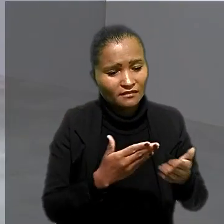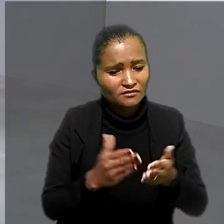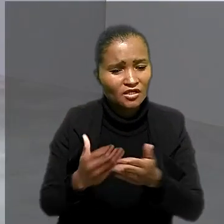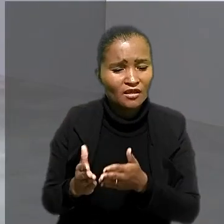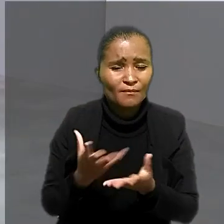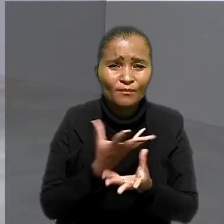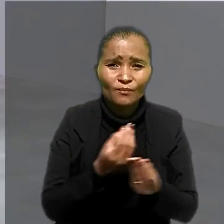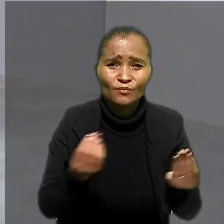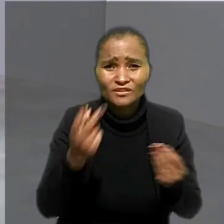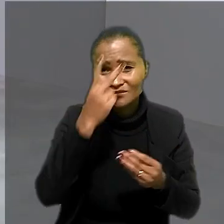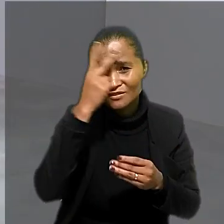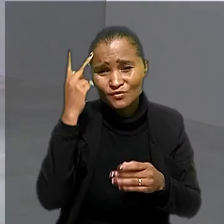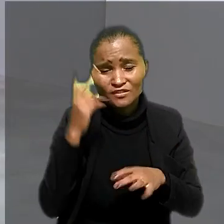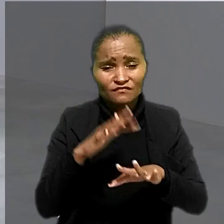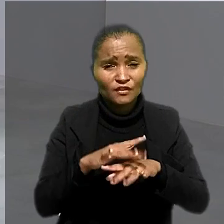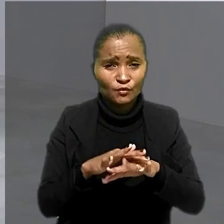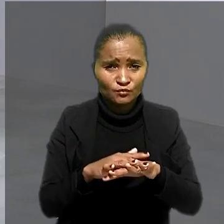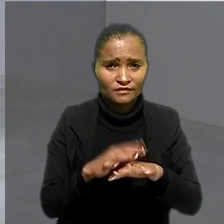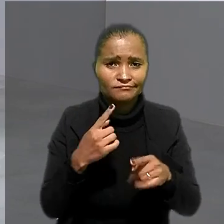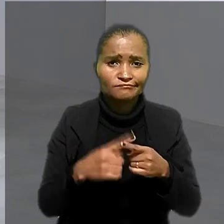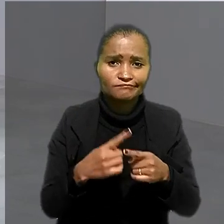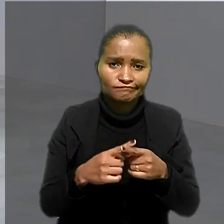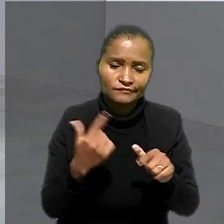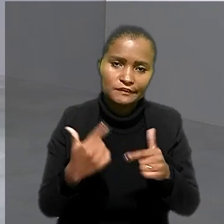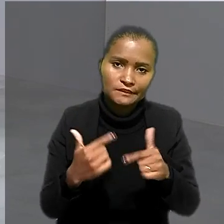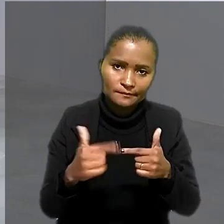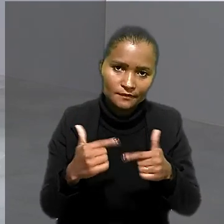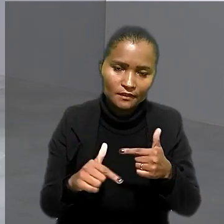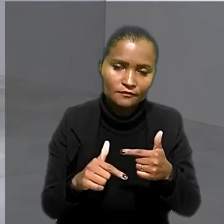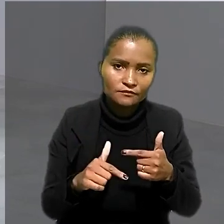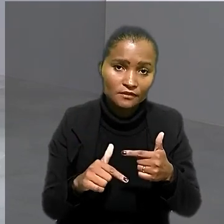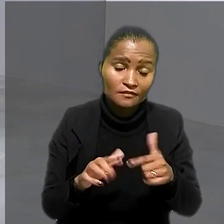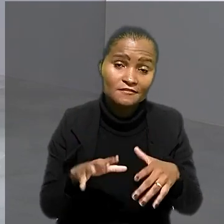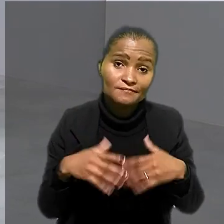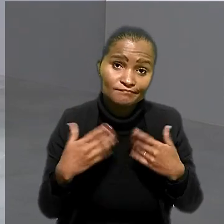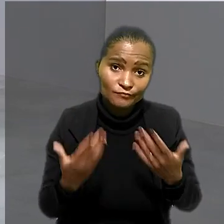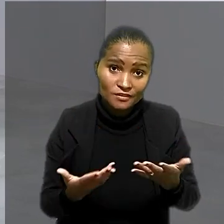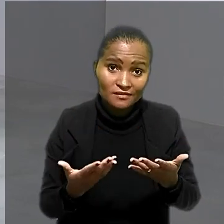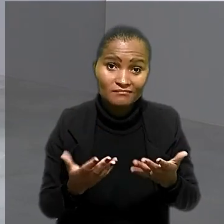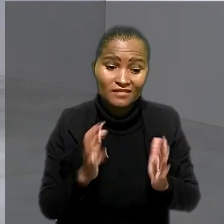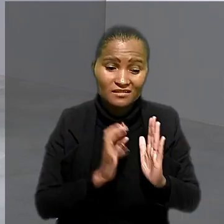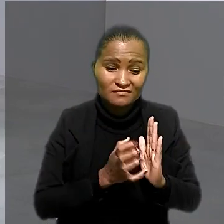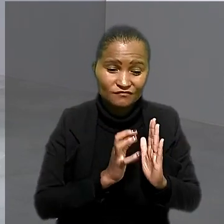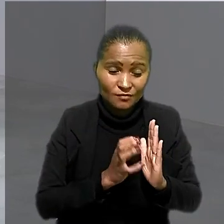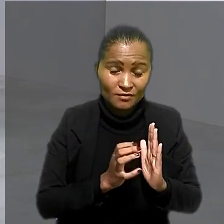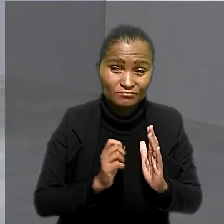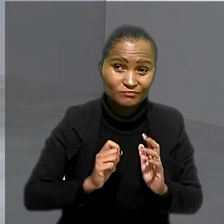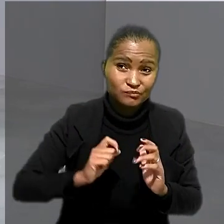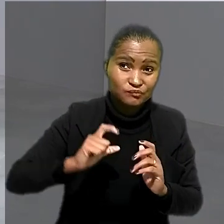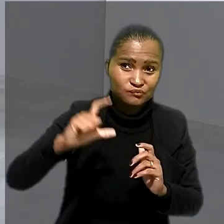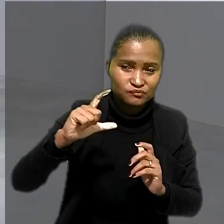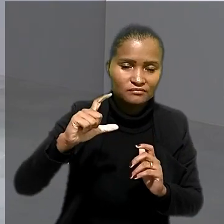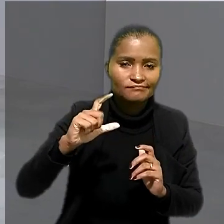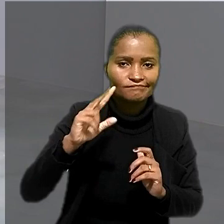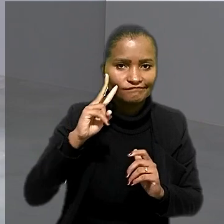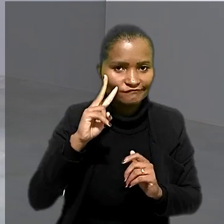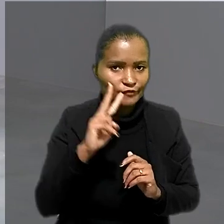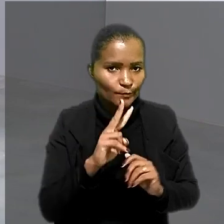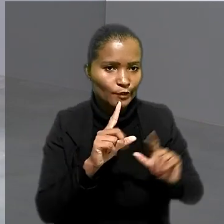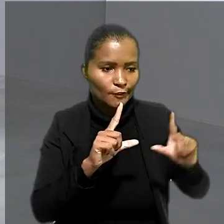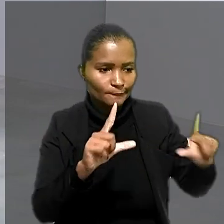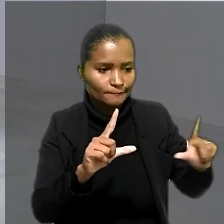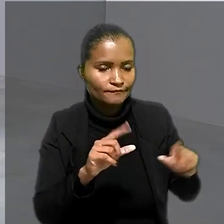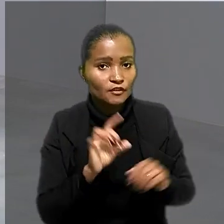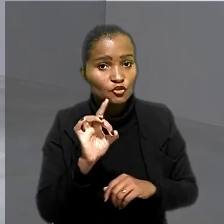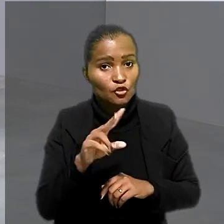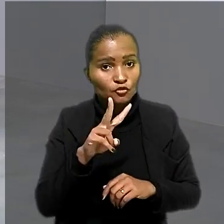perdidas e milhares de pessoas adoecem devido às condições de trabalho. Pois é, Luana, e os dados são alarmantes. Vamos dar uma olhada aqui